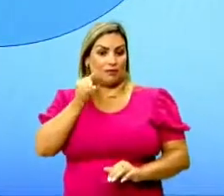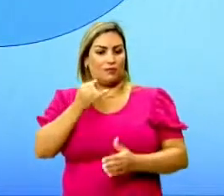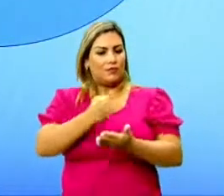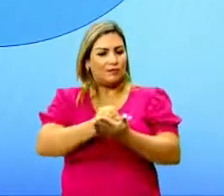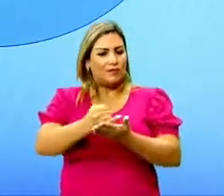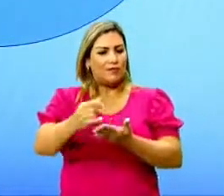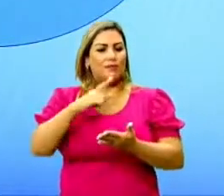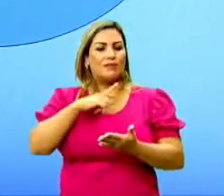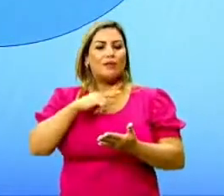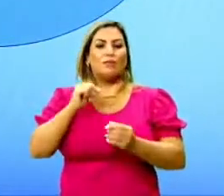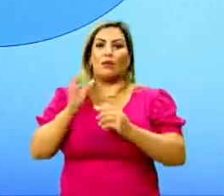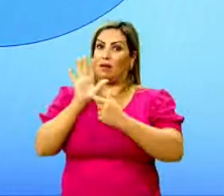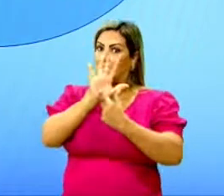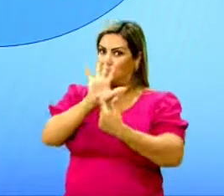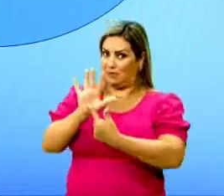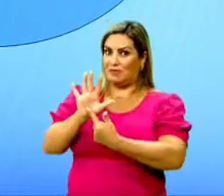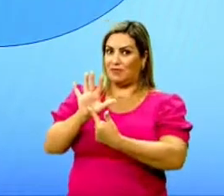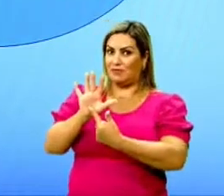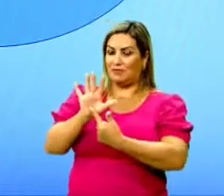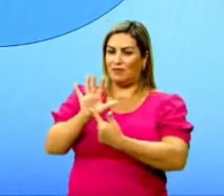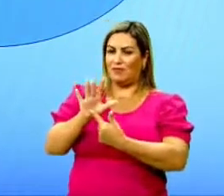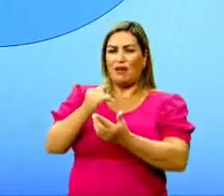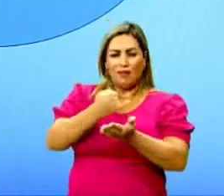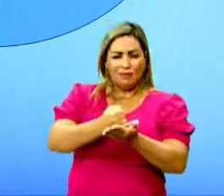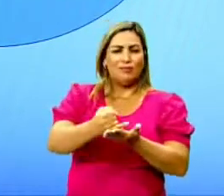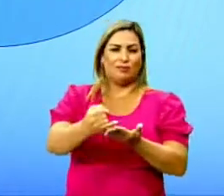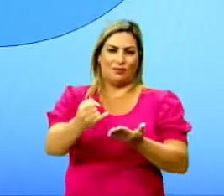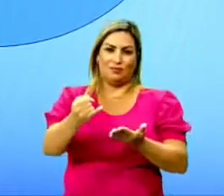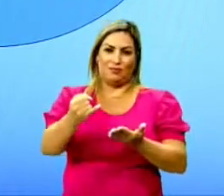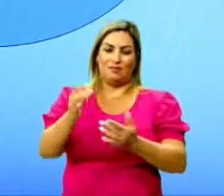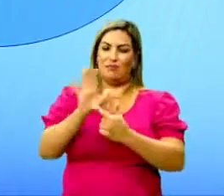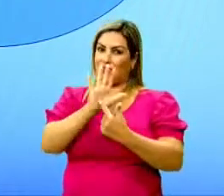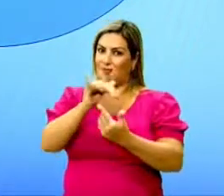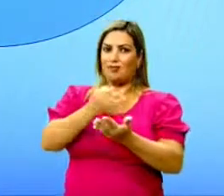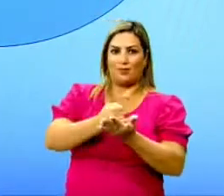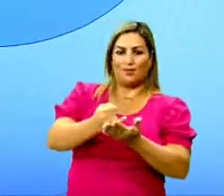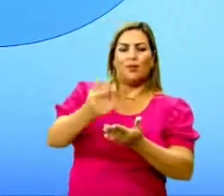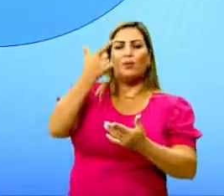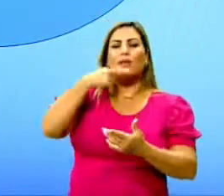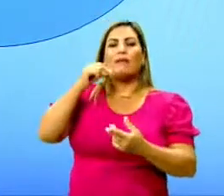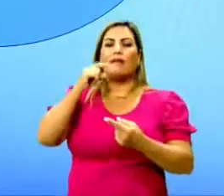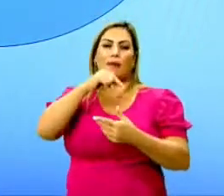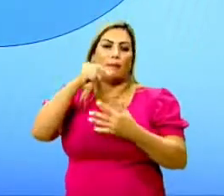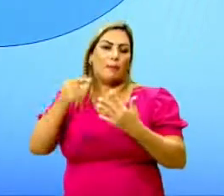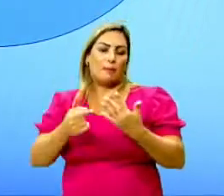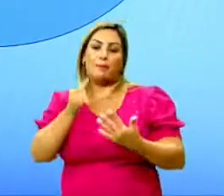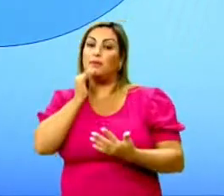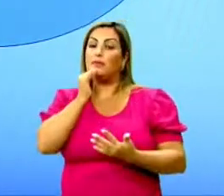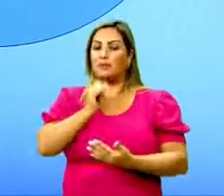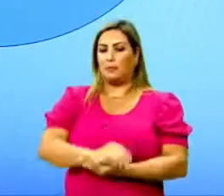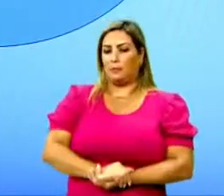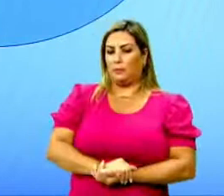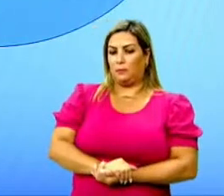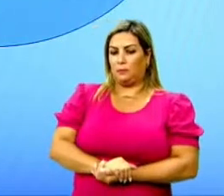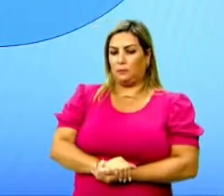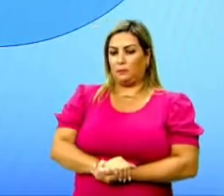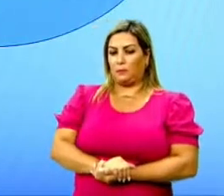inicialmente nós teremos a apresentação, a introdução, quem são. Então, na história, por exemplo,